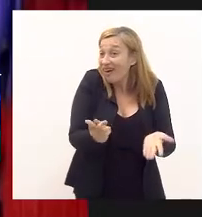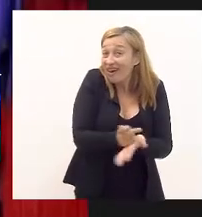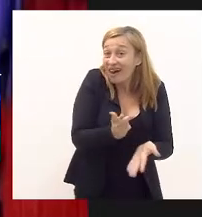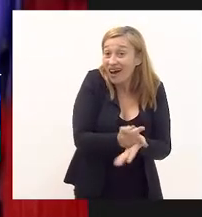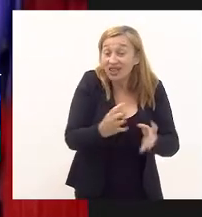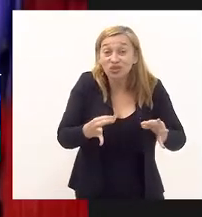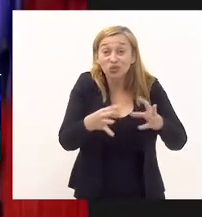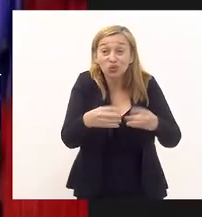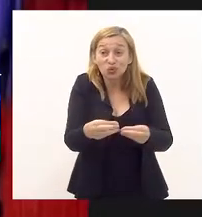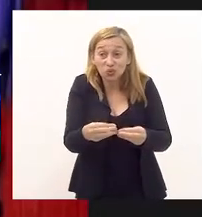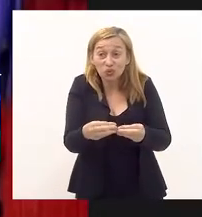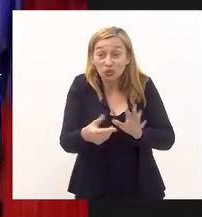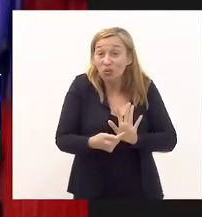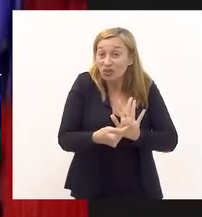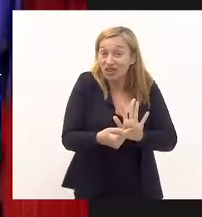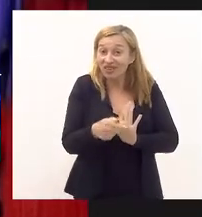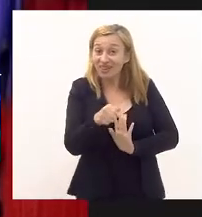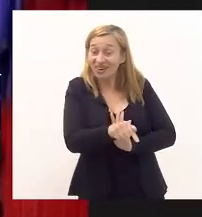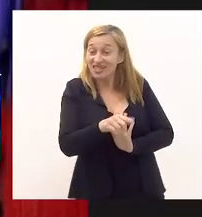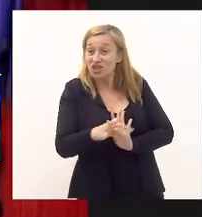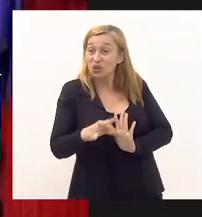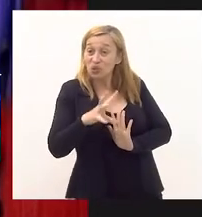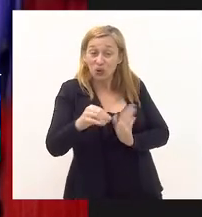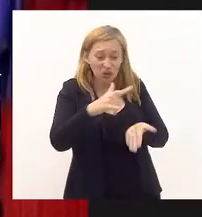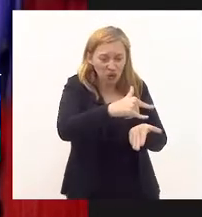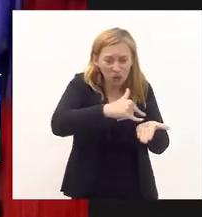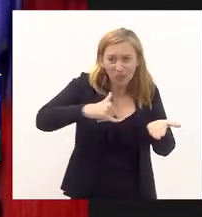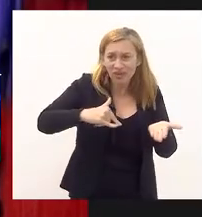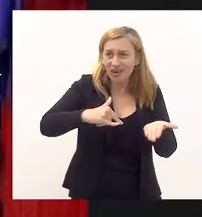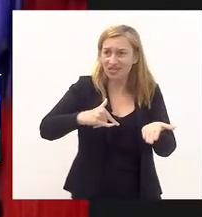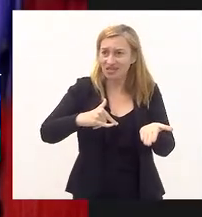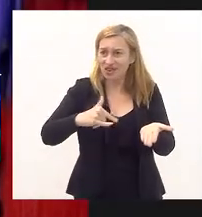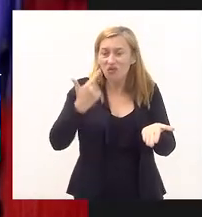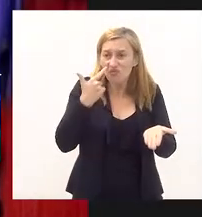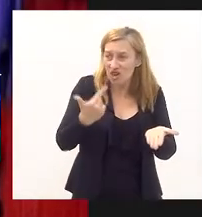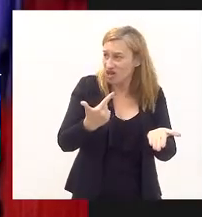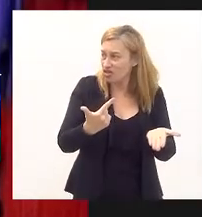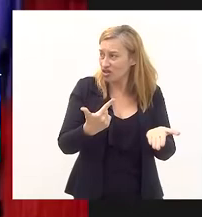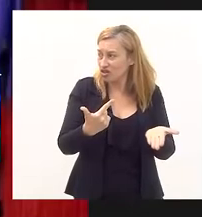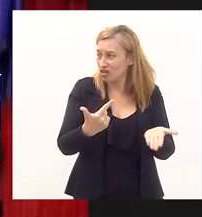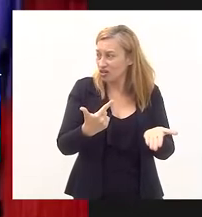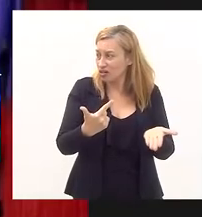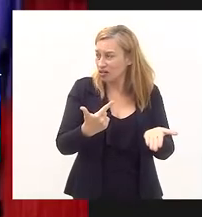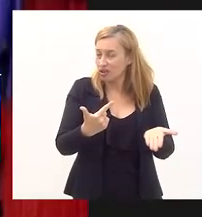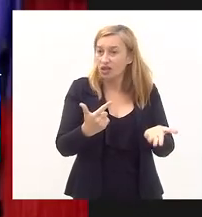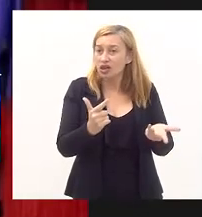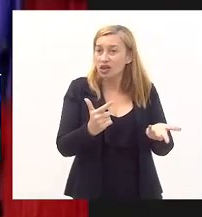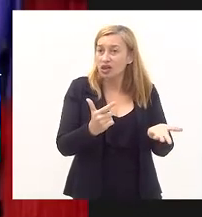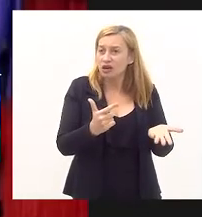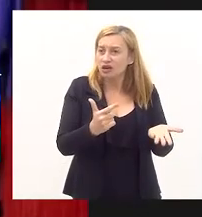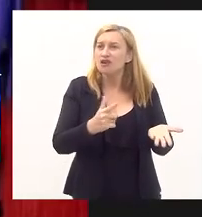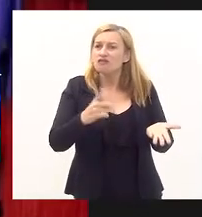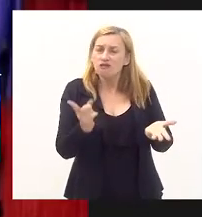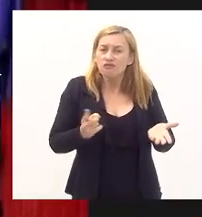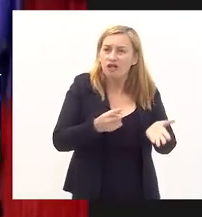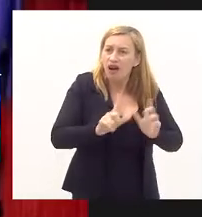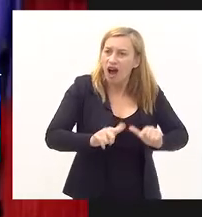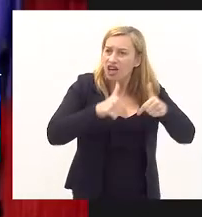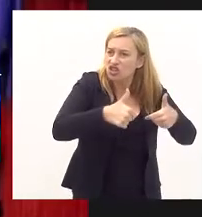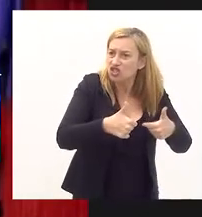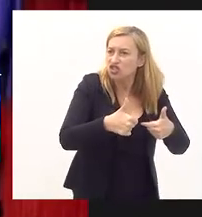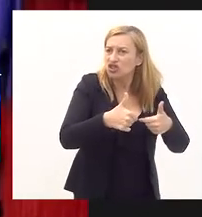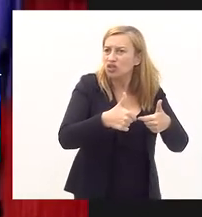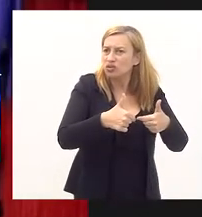existência em ciência e também tenho aqui, olha só, com a existência em ciência que o IVV vem atuando sem